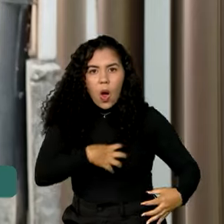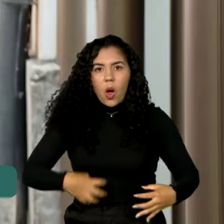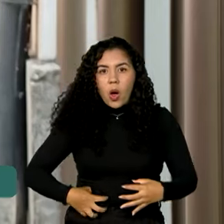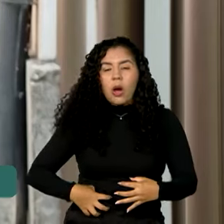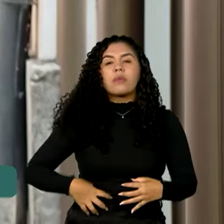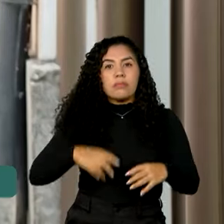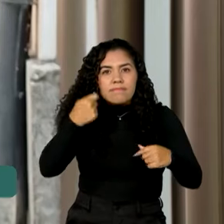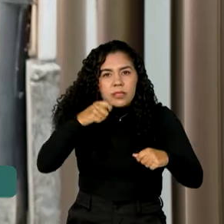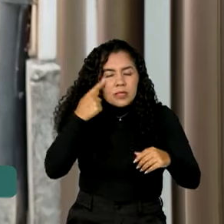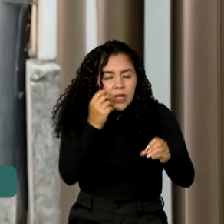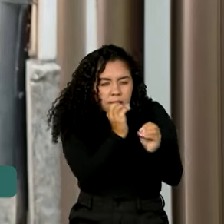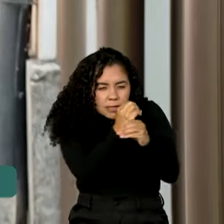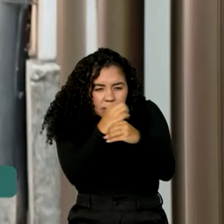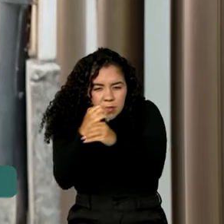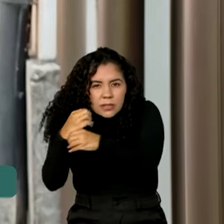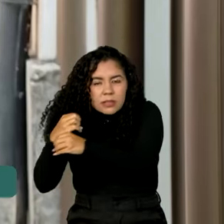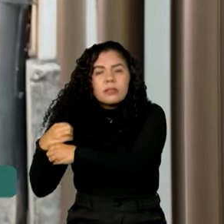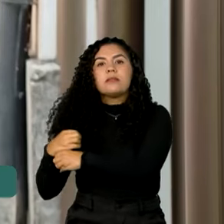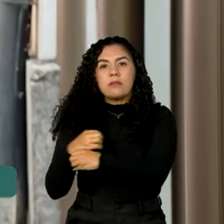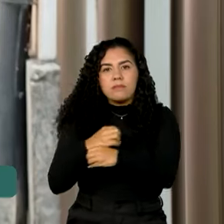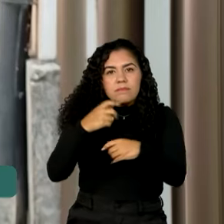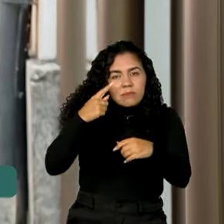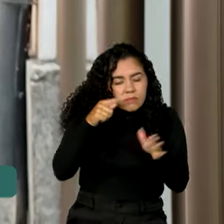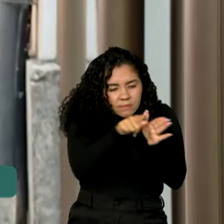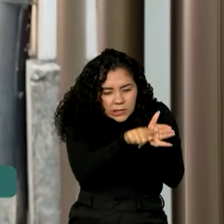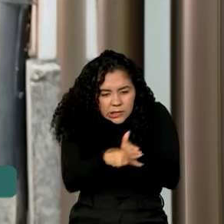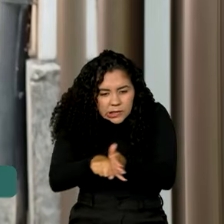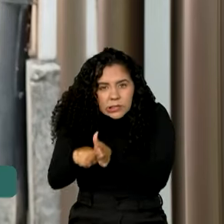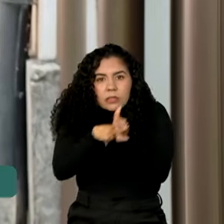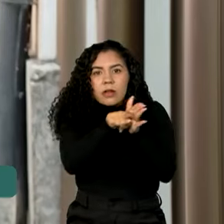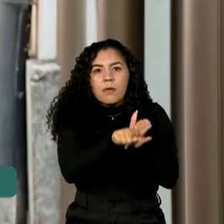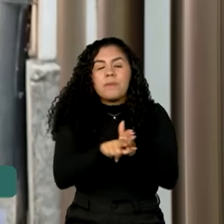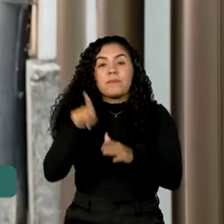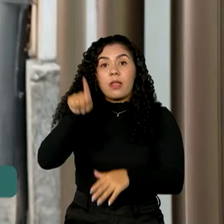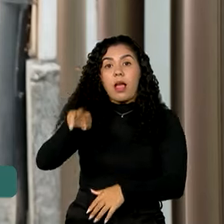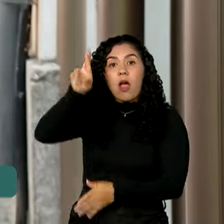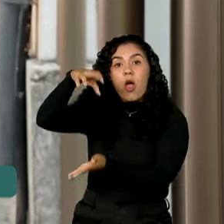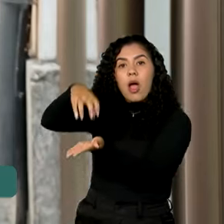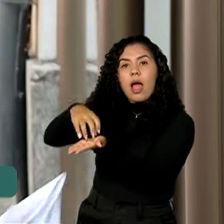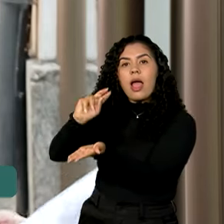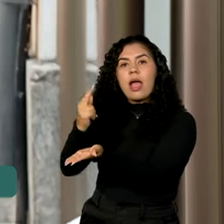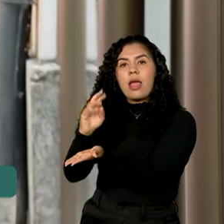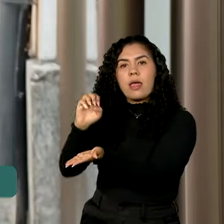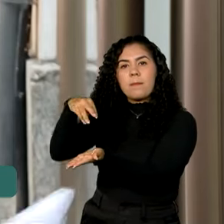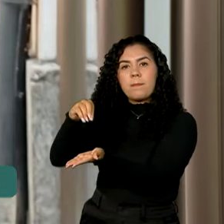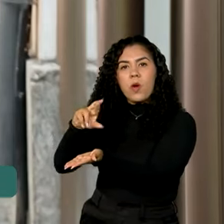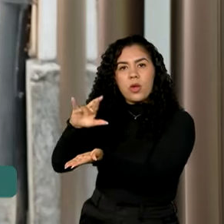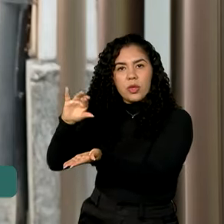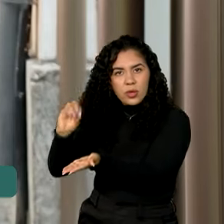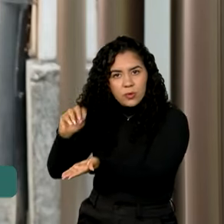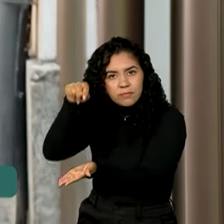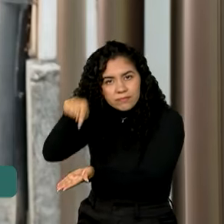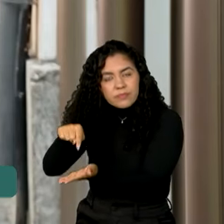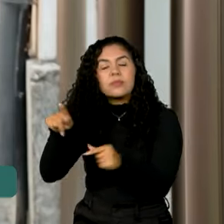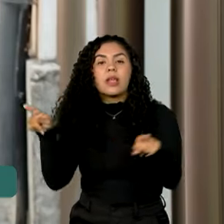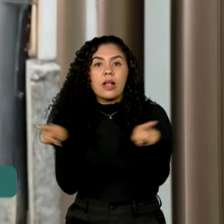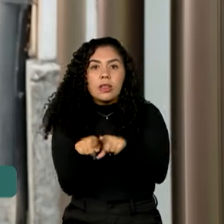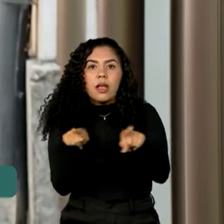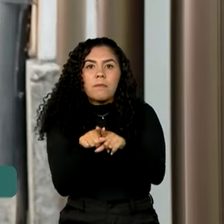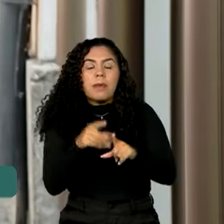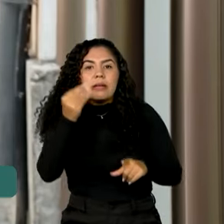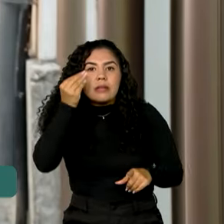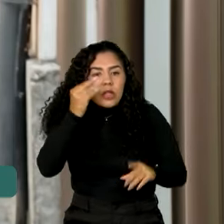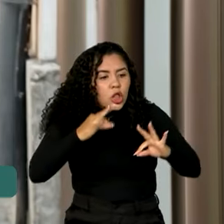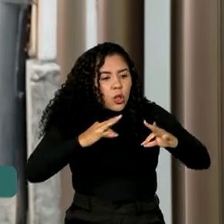sejam feitas exclusivamente pelo Hemorrio. Ordenou ainda a retestagem do material